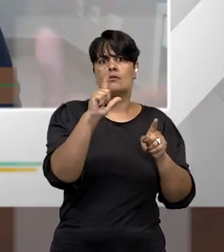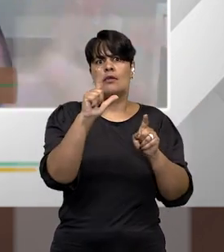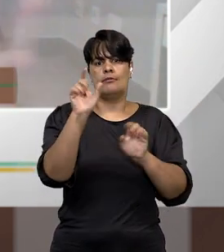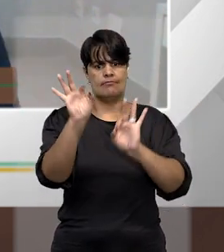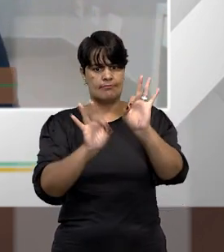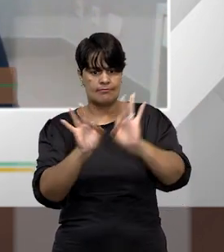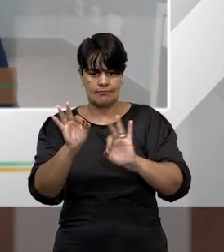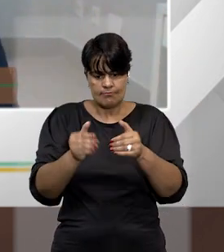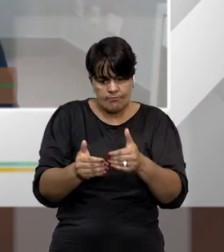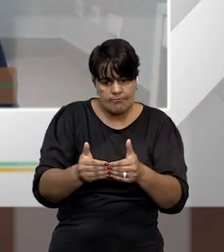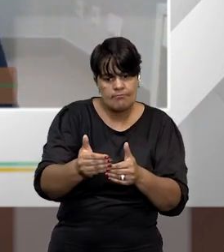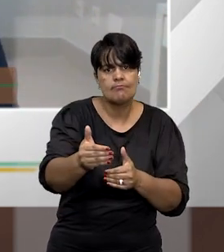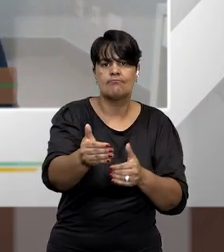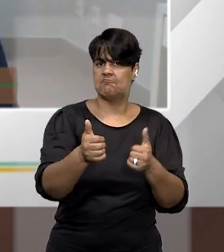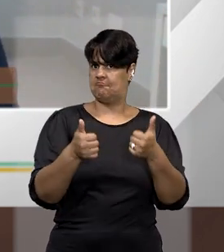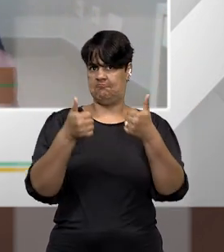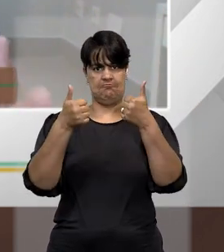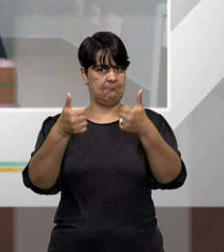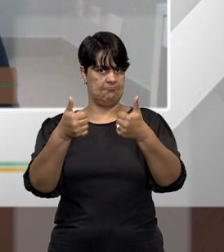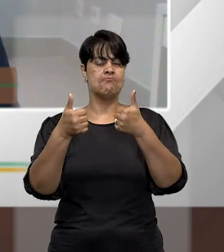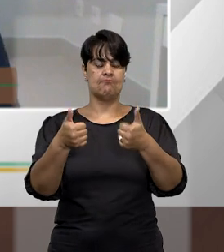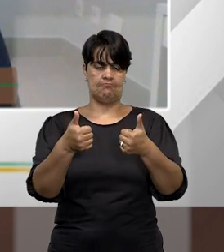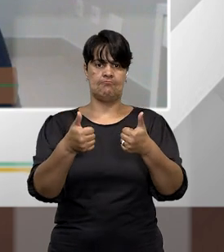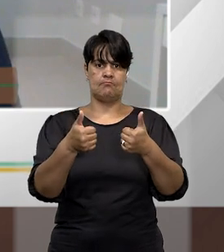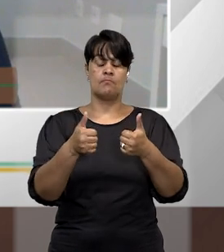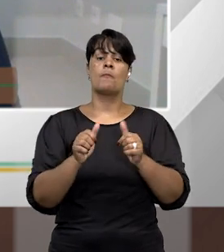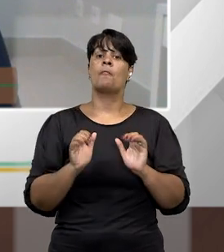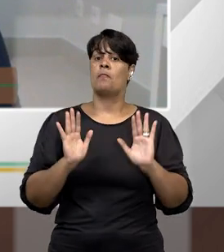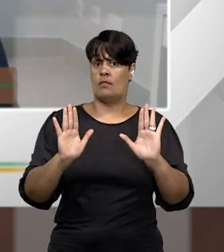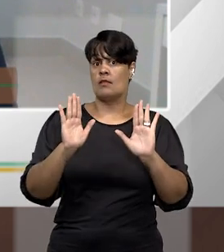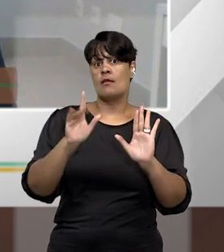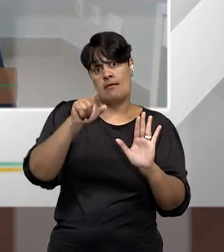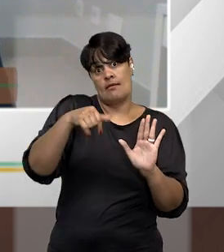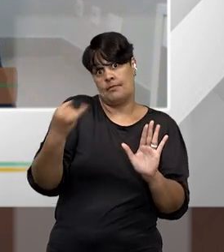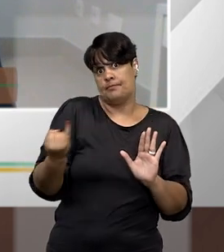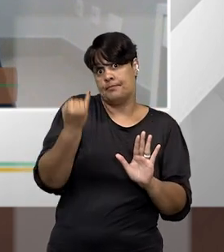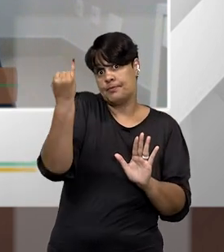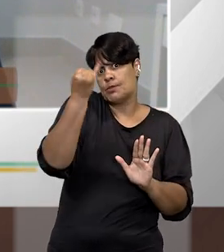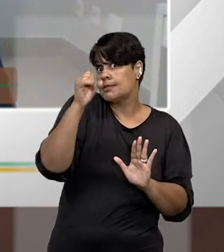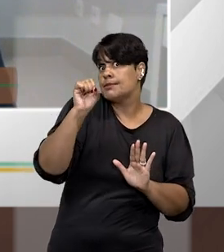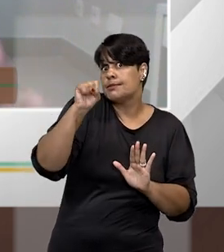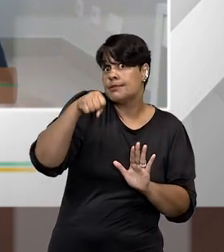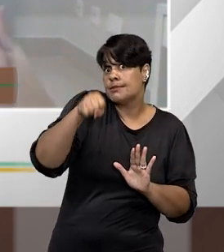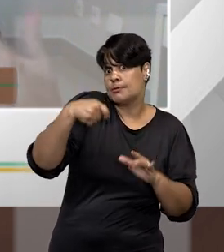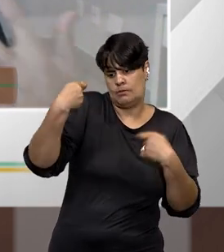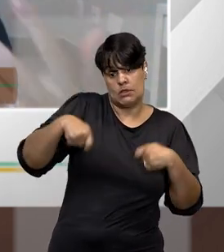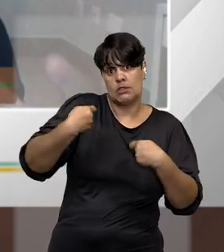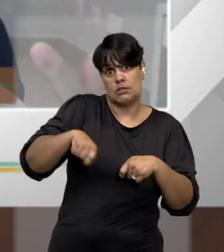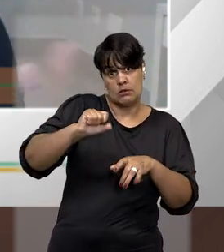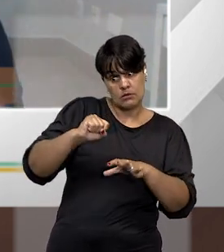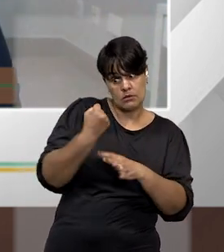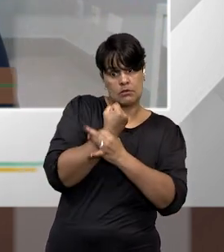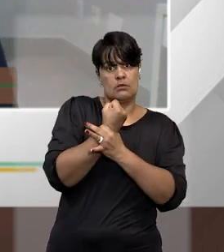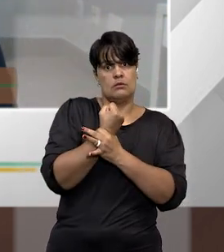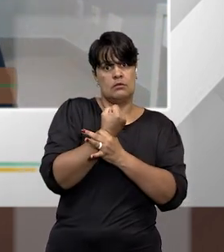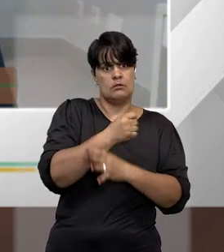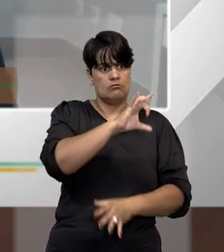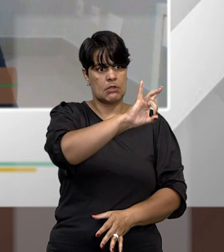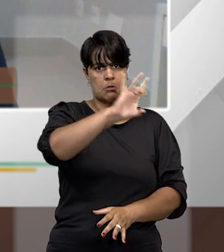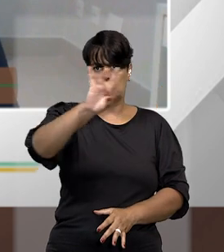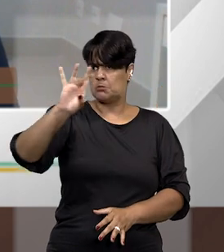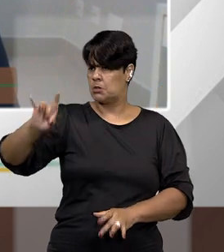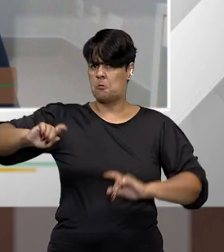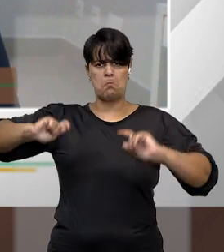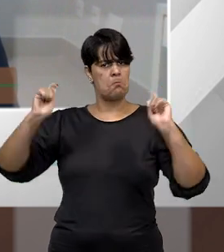à frente de determinados projetos. então é importante mesmo resguardar a liberdade de manifestação, a liberdade de opinião, porque